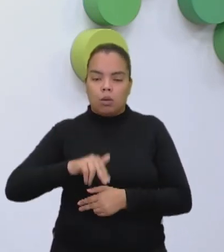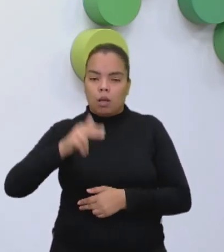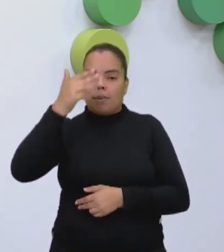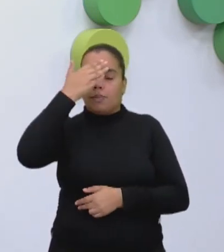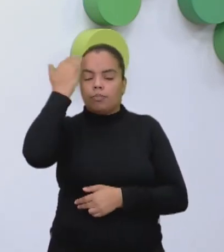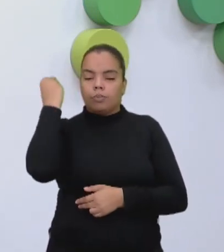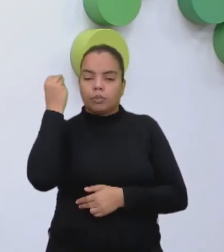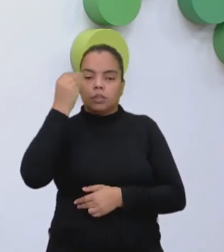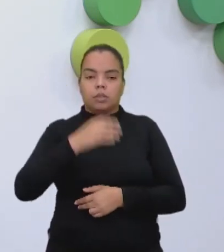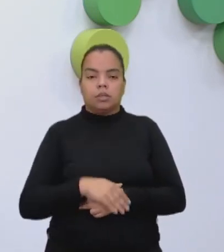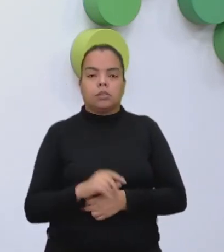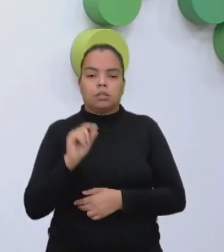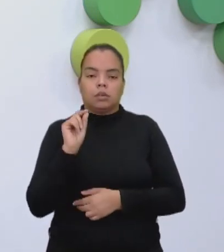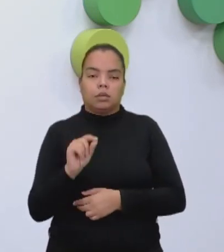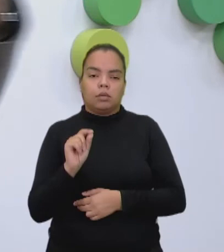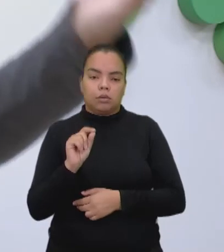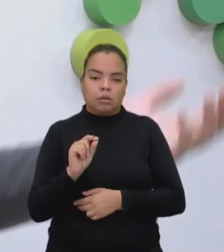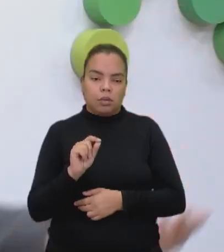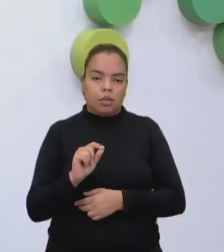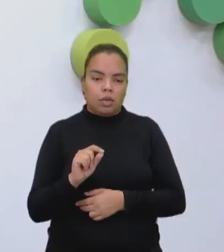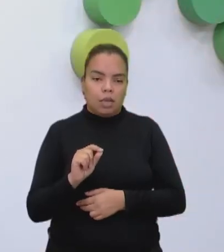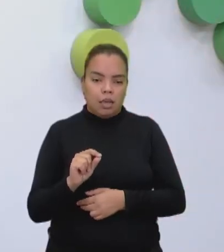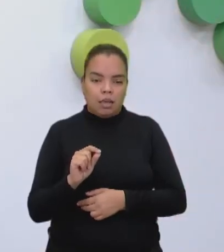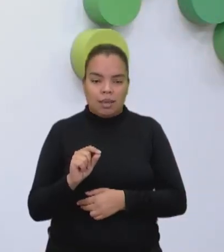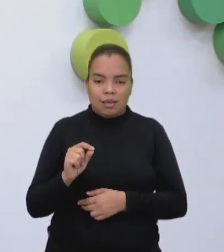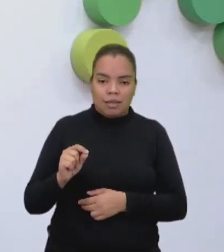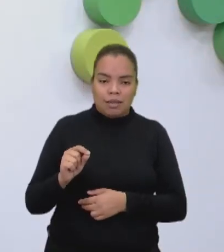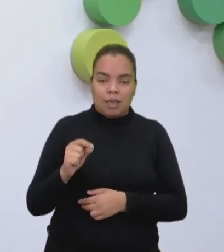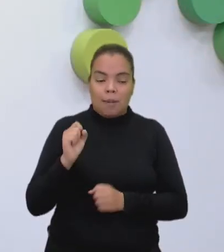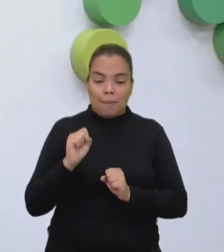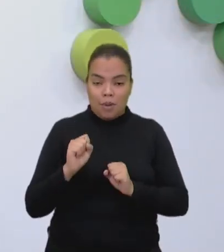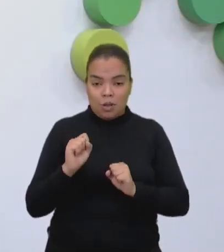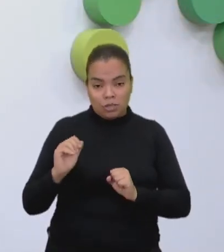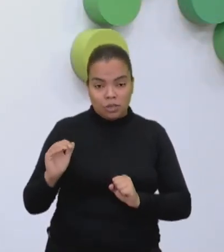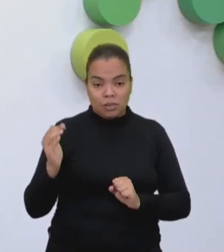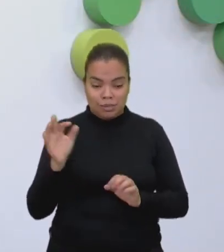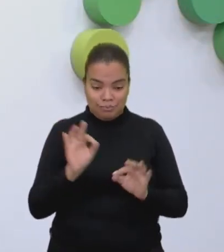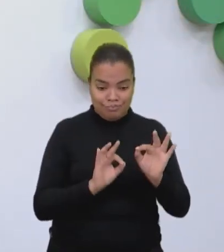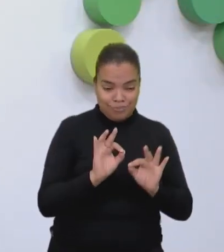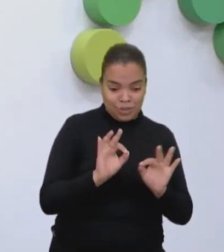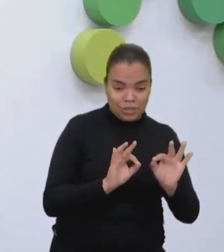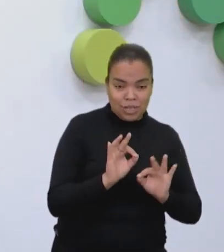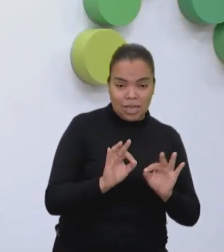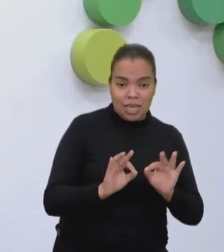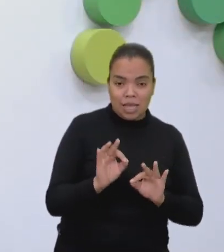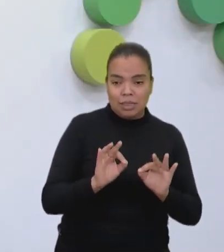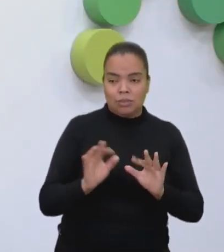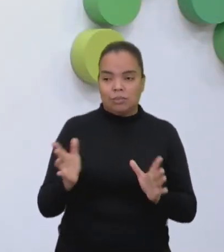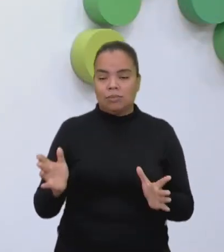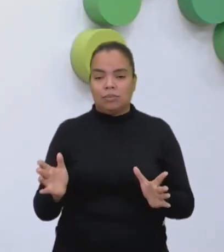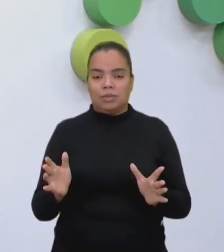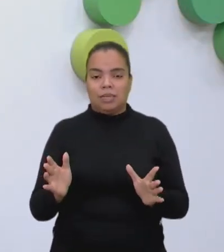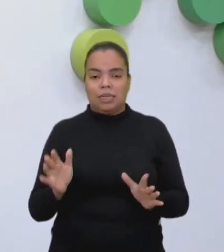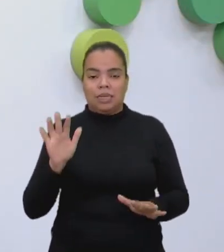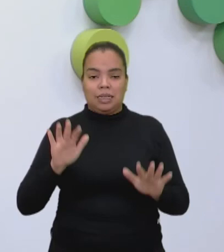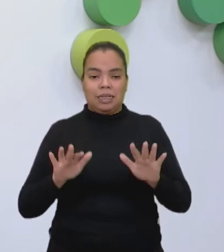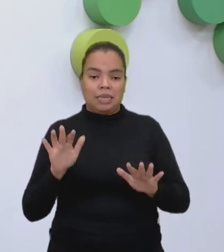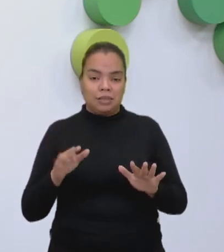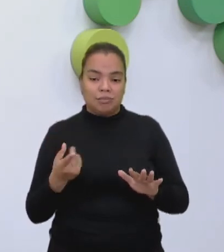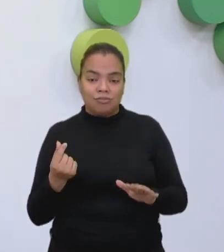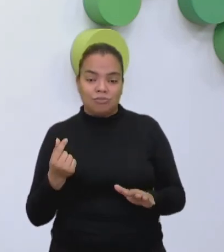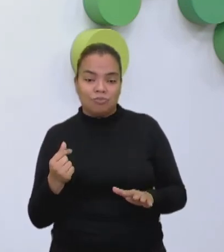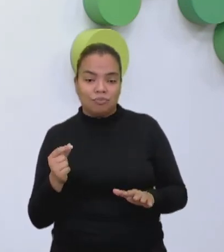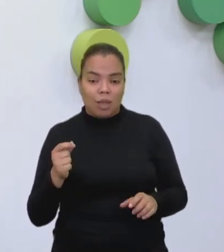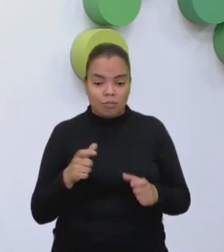de tudo aquilo que pode acontecer, que sai daquilo que a gente planejou e que impacta diretamente, muitas vezes, na receita,